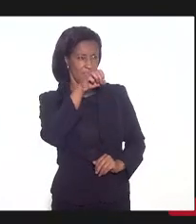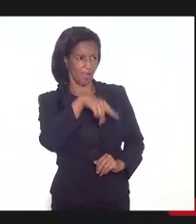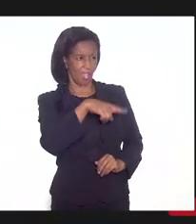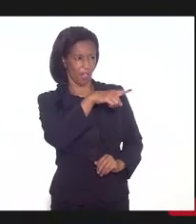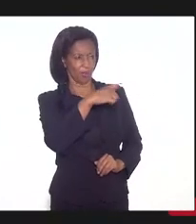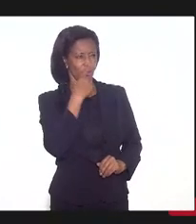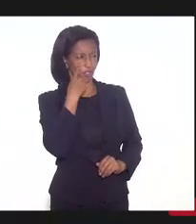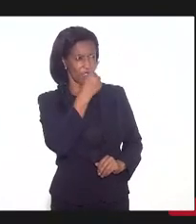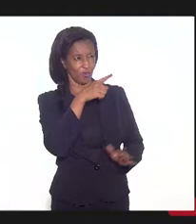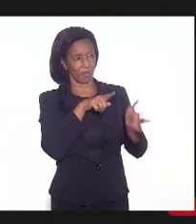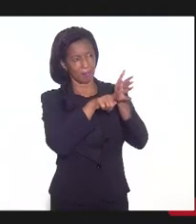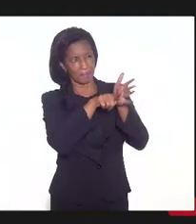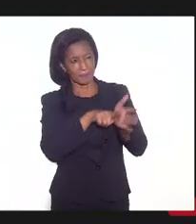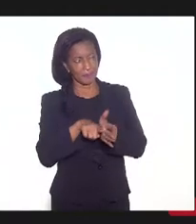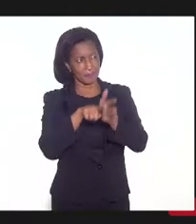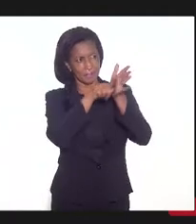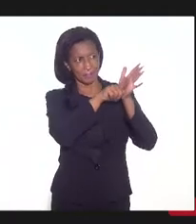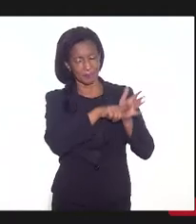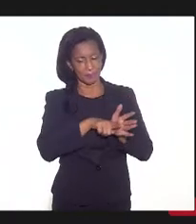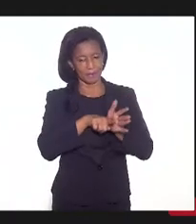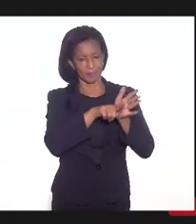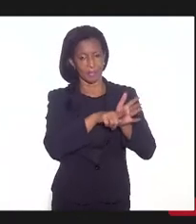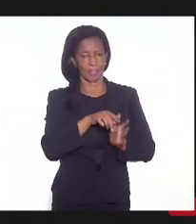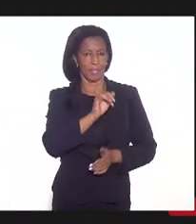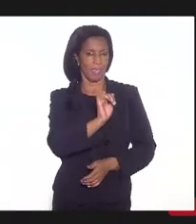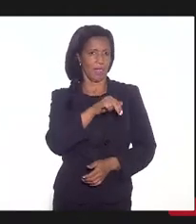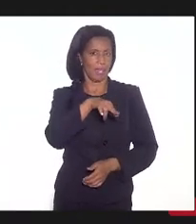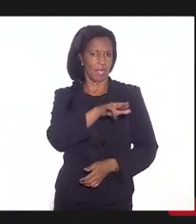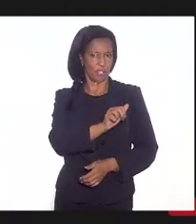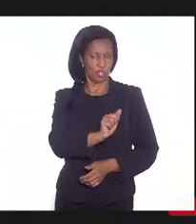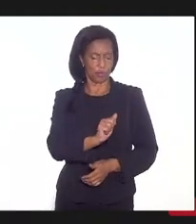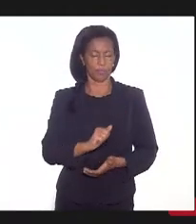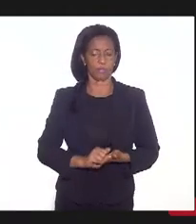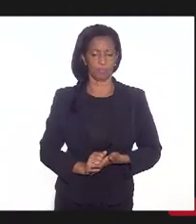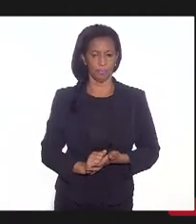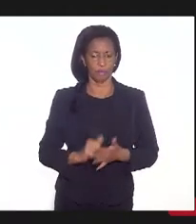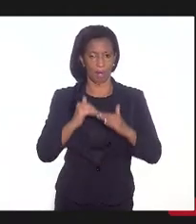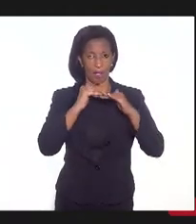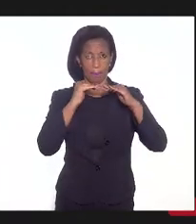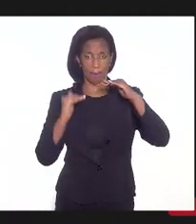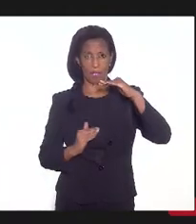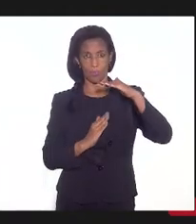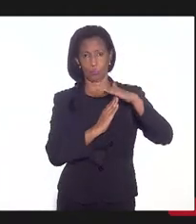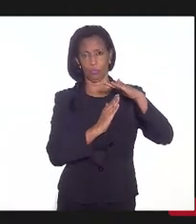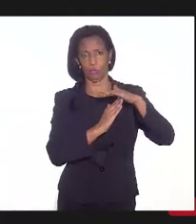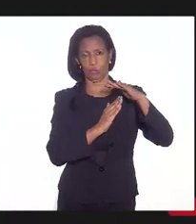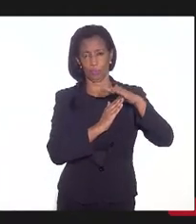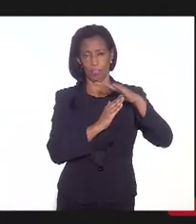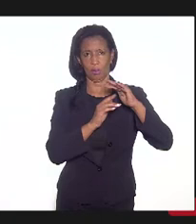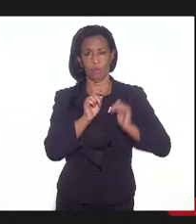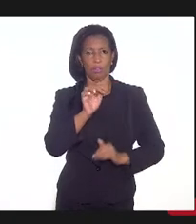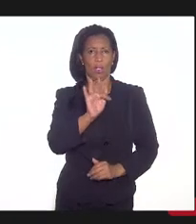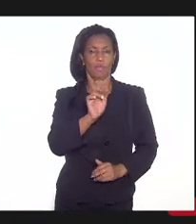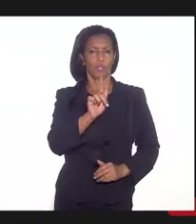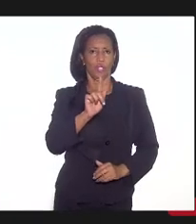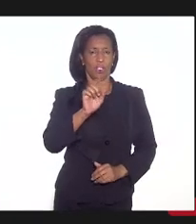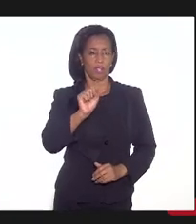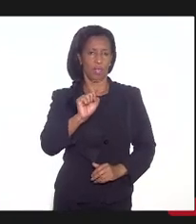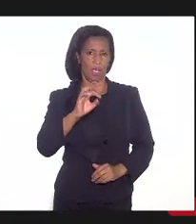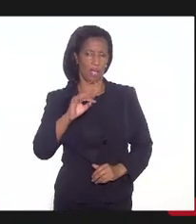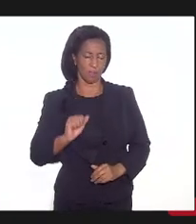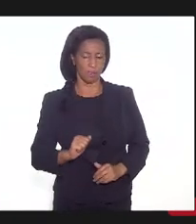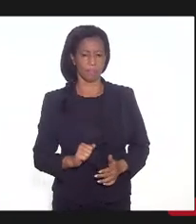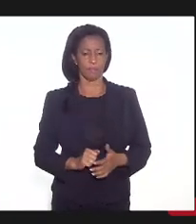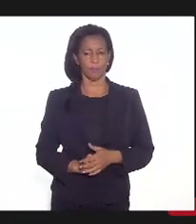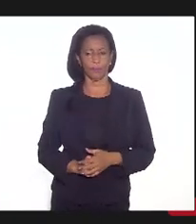promoção, essa contribuição do inativo pensionista abaixo do teto do RGTS, abaixo do do